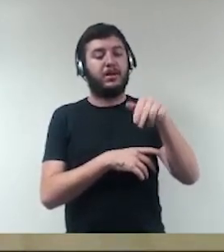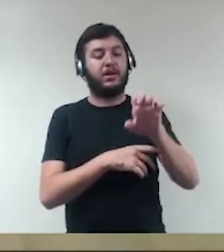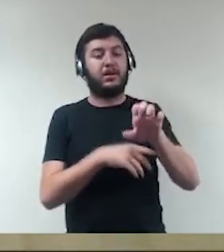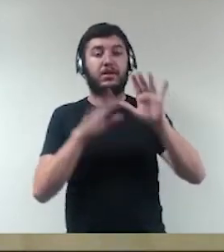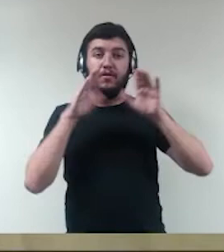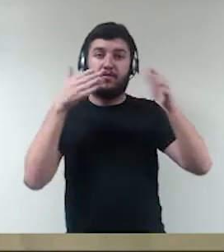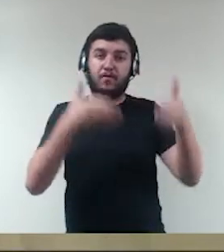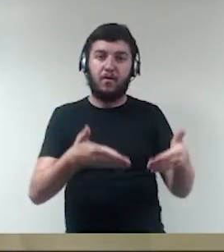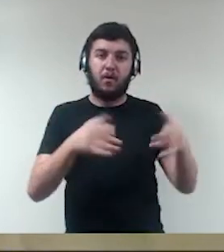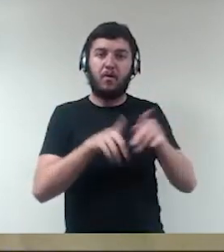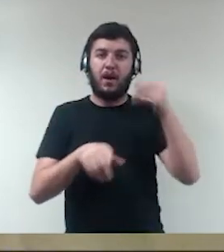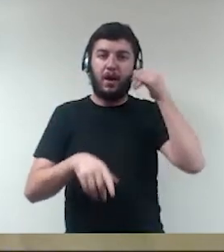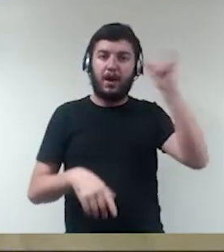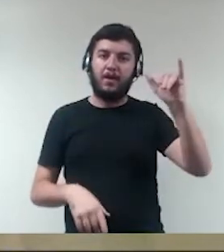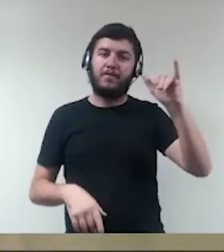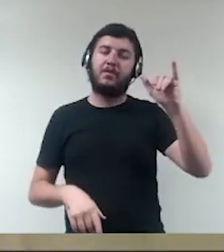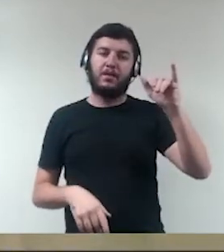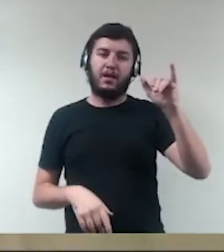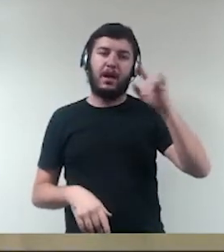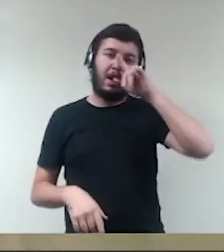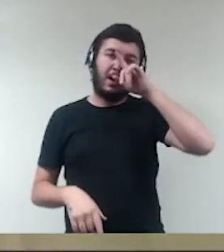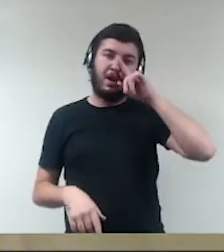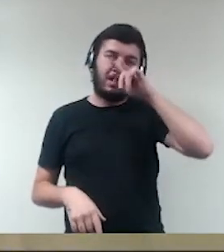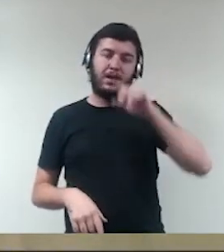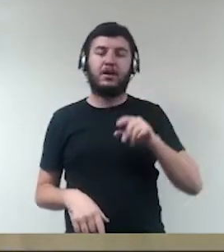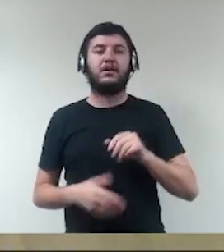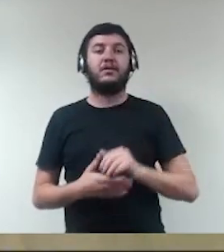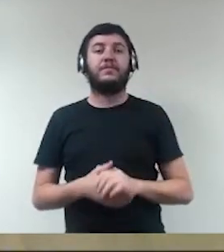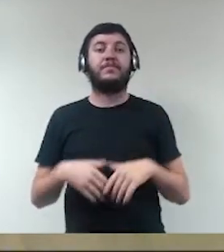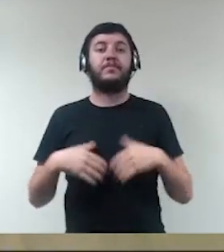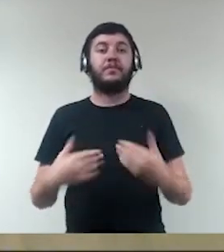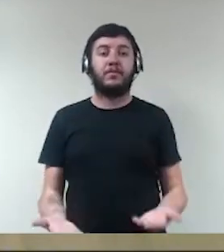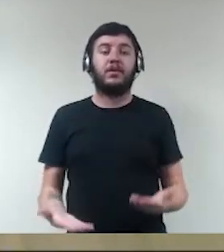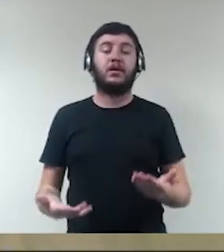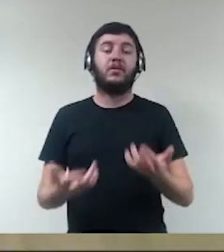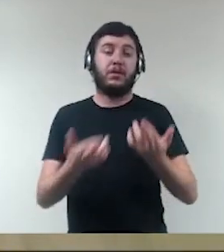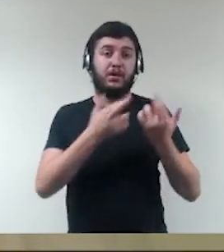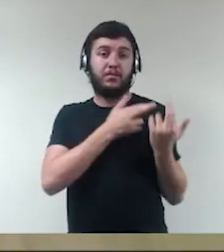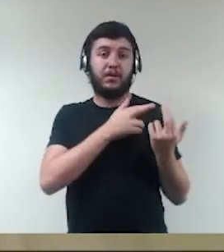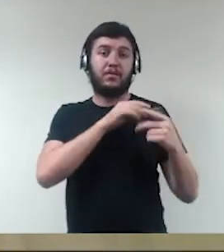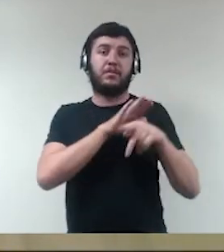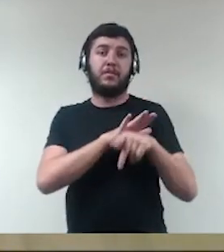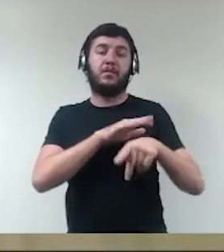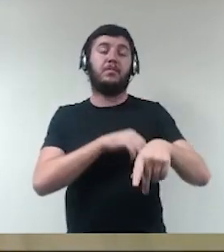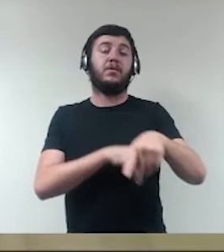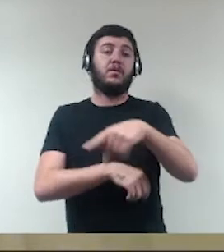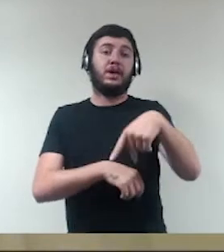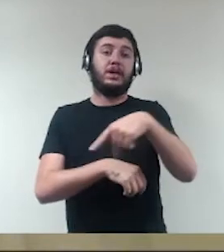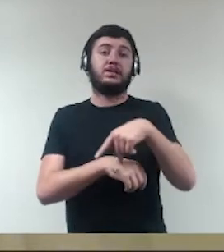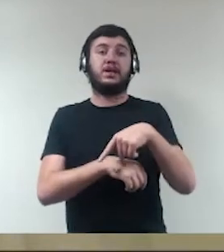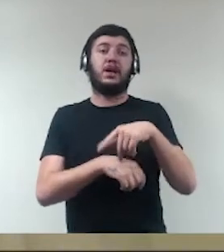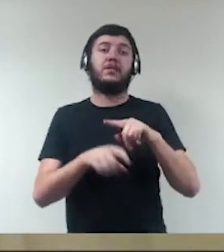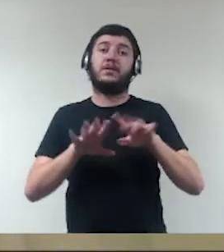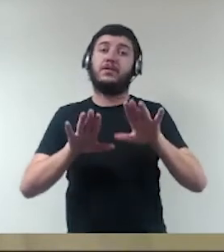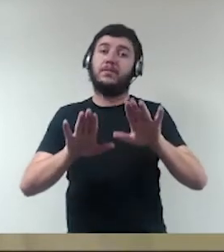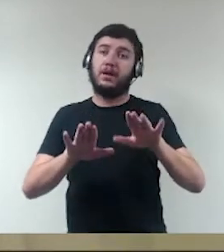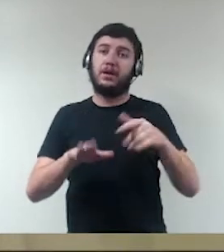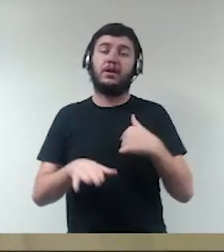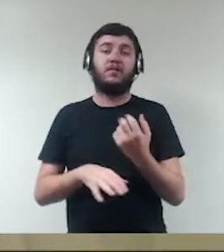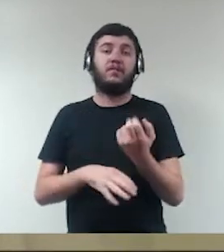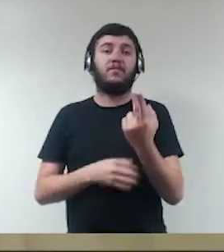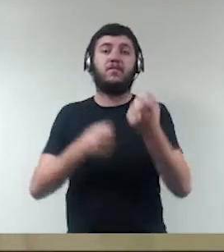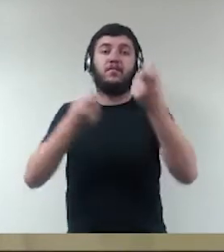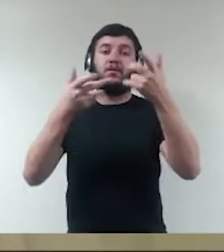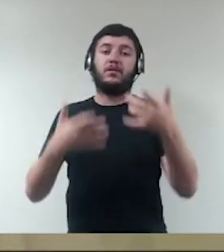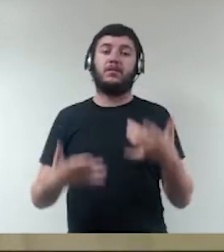Bem, o que foi feito, então, em termos de responsabilidade do Estado? Eu começo dizendo o seguinte, que